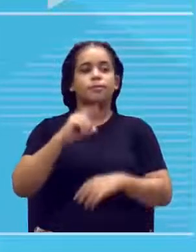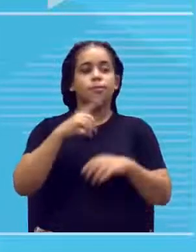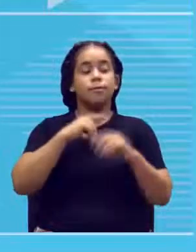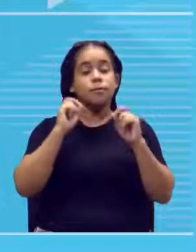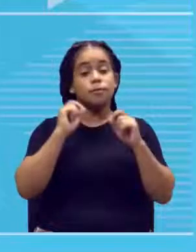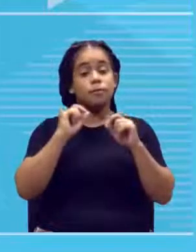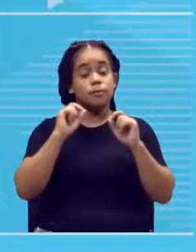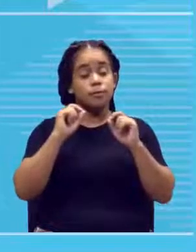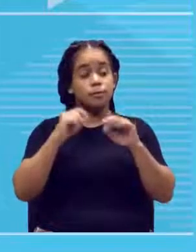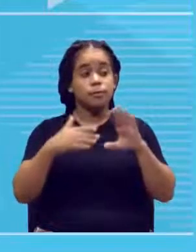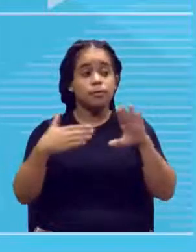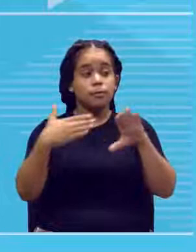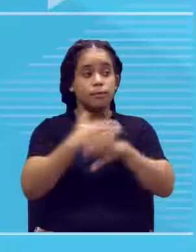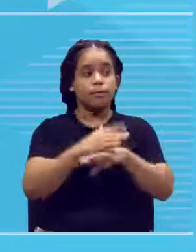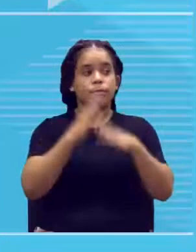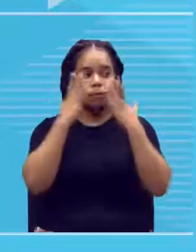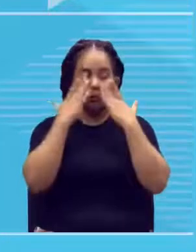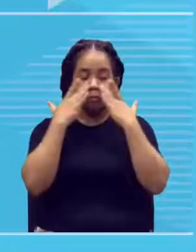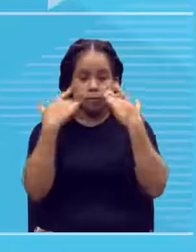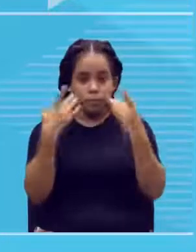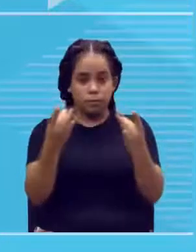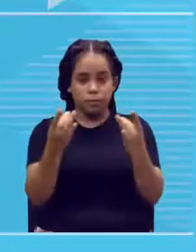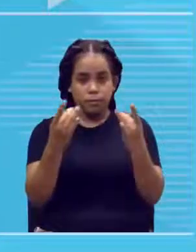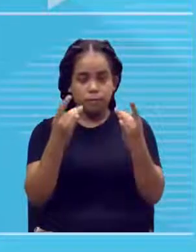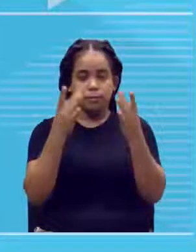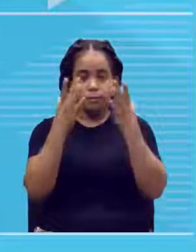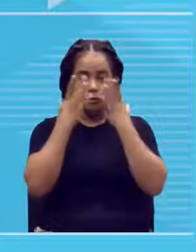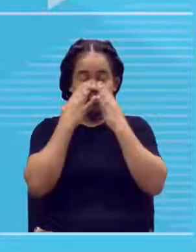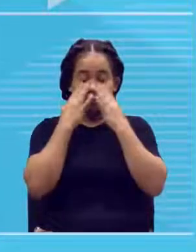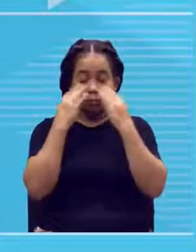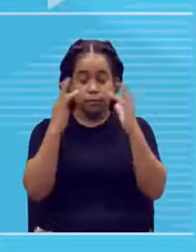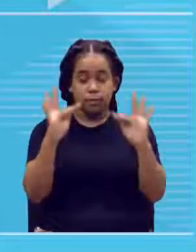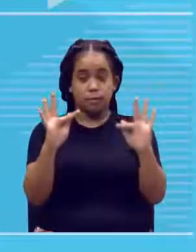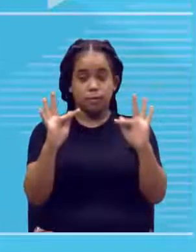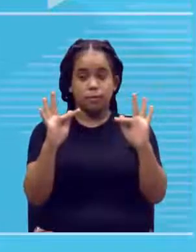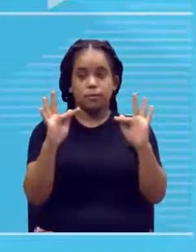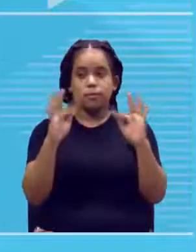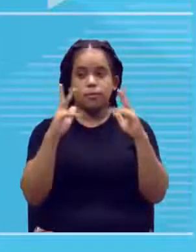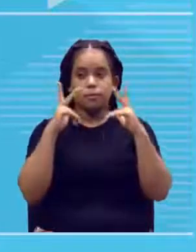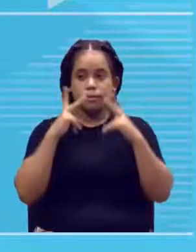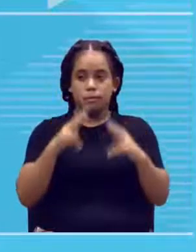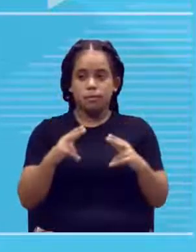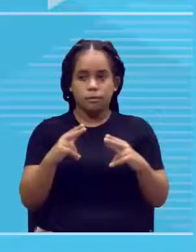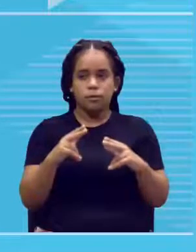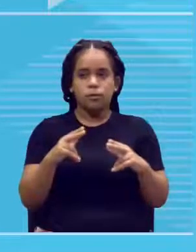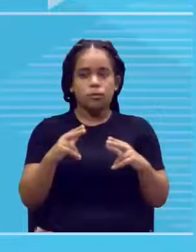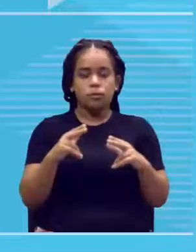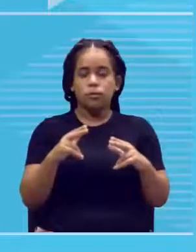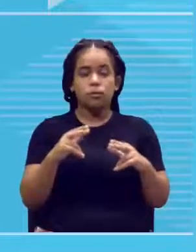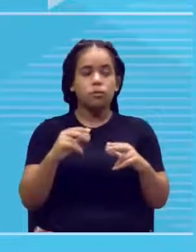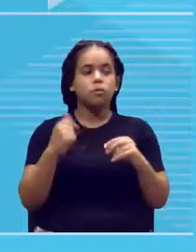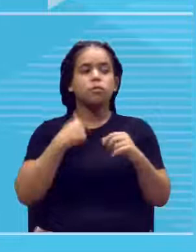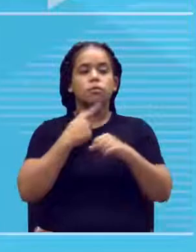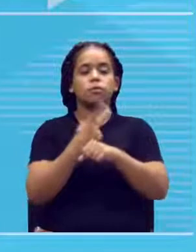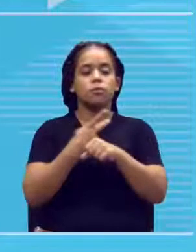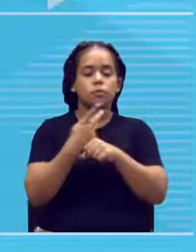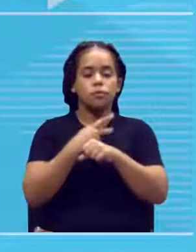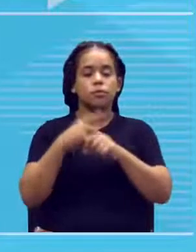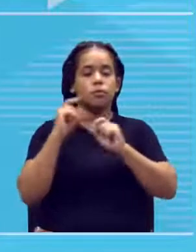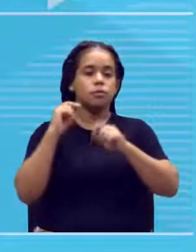aí, o acontece? Eles são fenotipicamente iguais. O eu estou buscando? Saber a